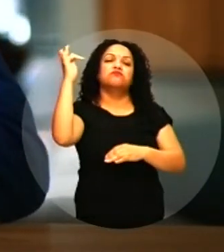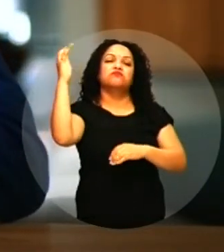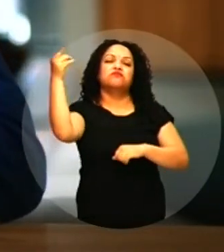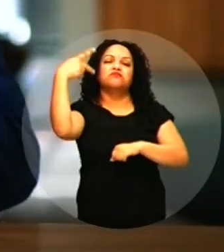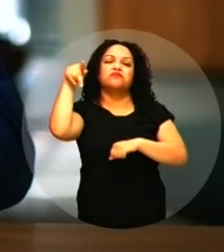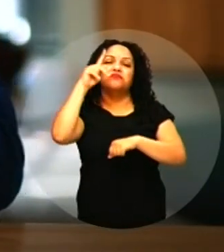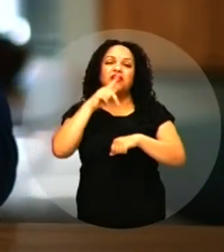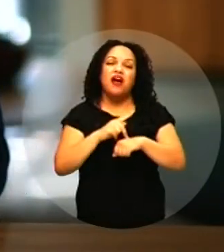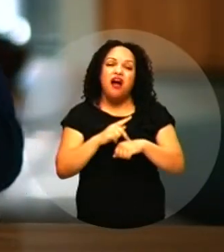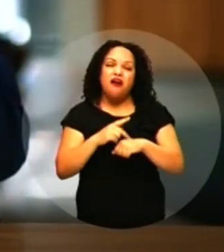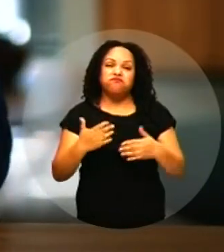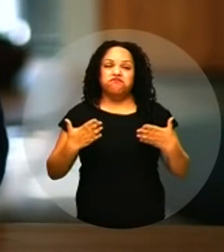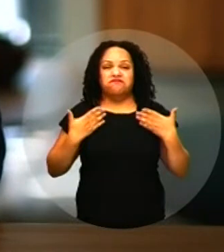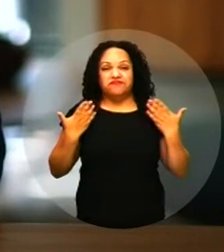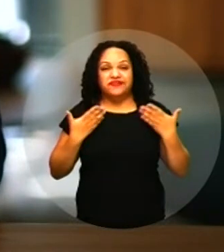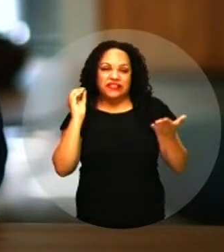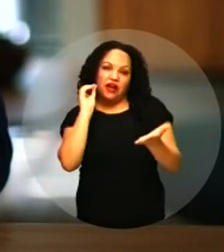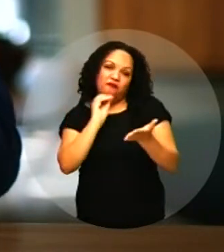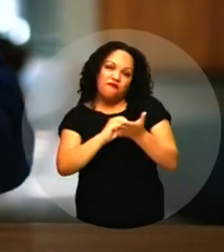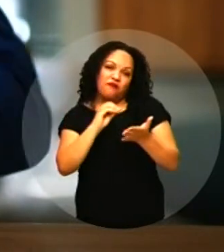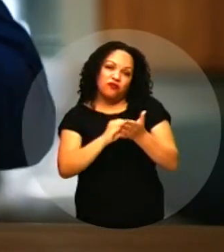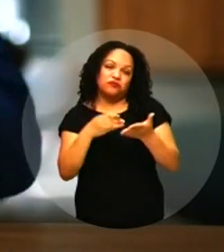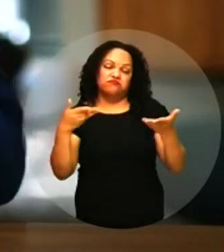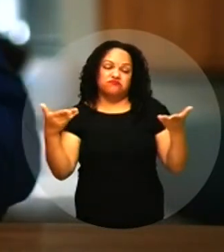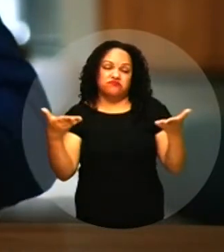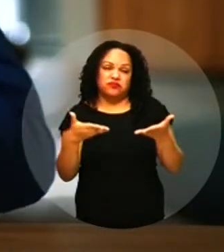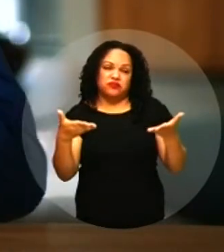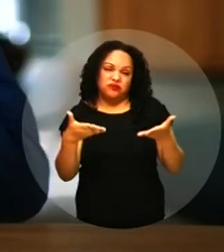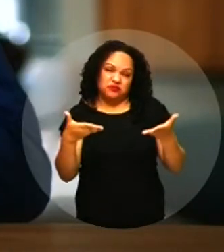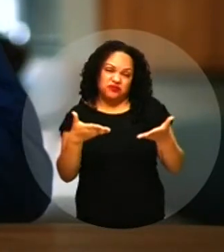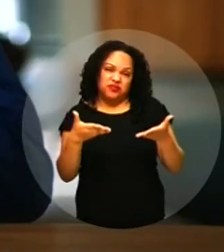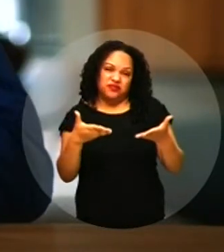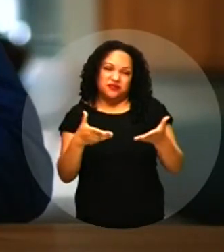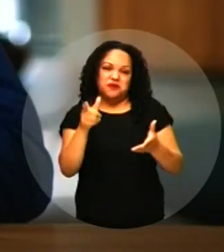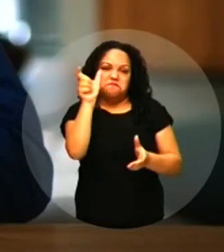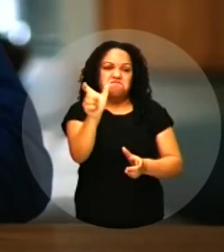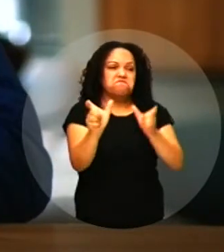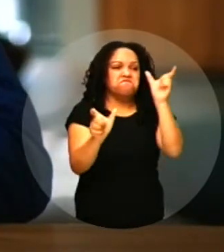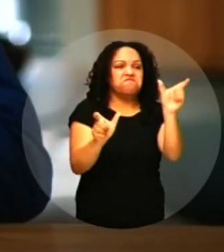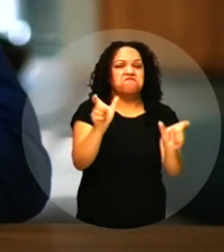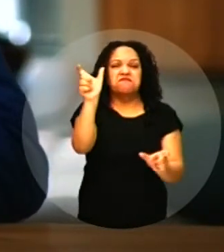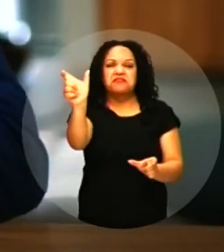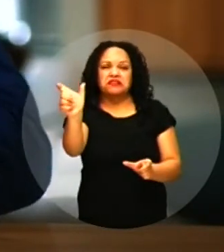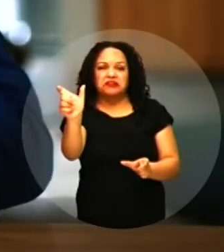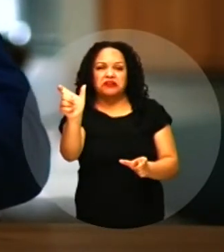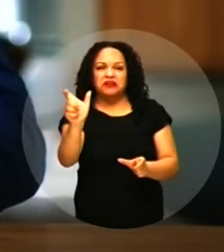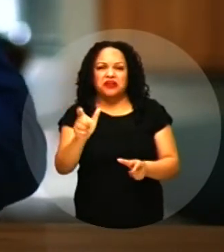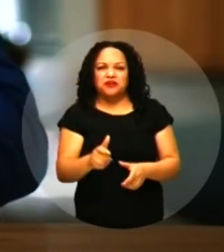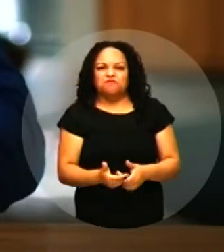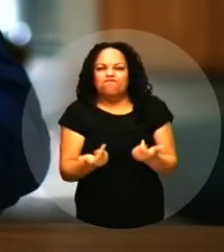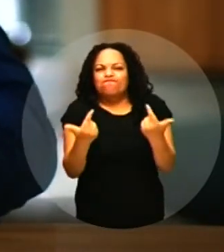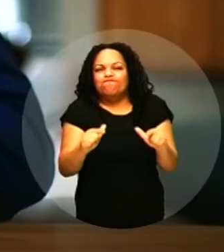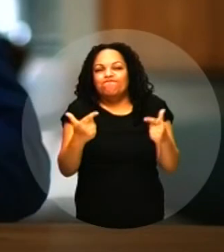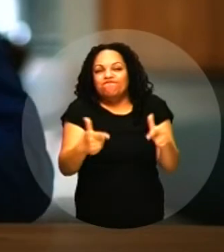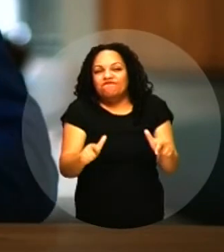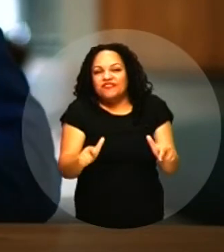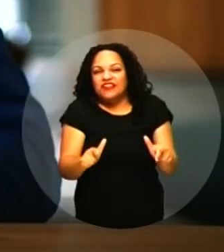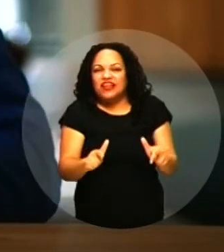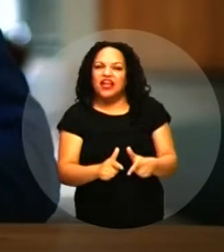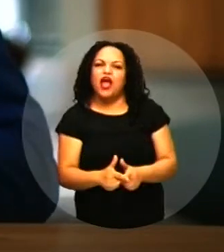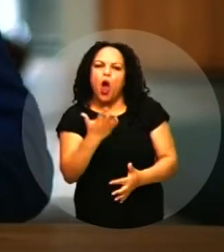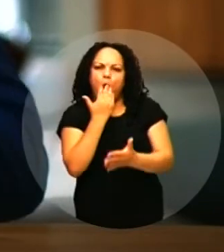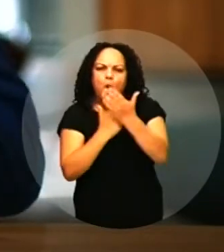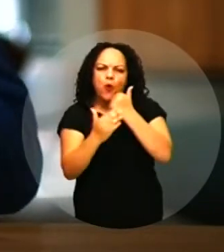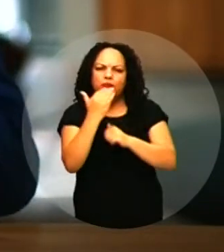A alegria só não é completa Porque nesse exato momento Milhões de irmãs e irmãos brasileiros Não tem o que comer